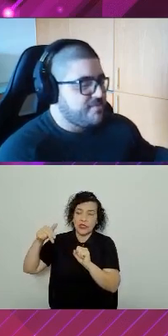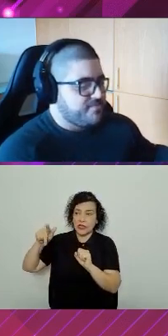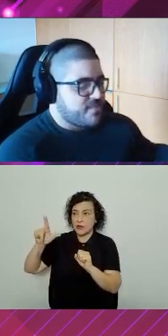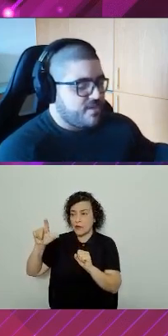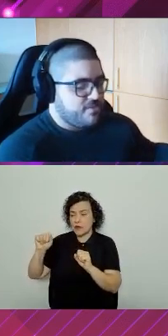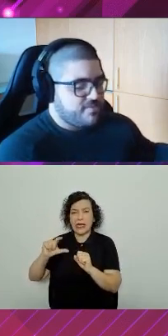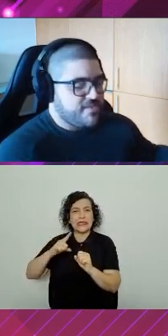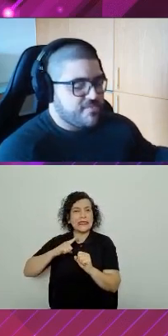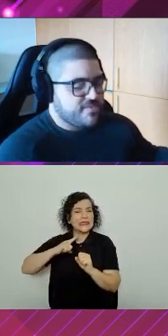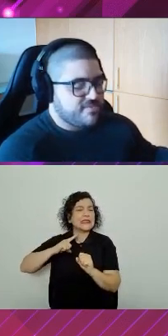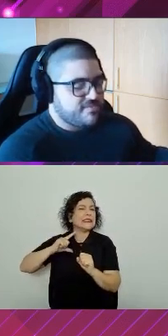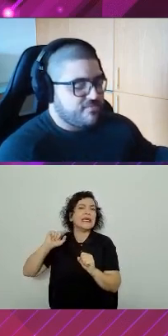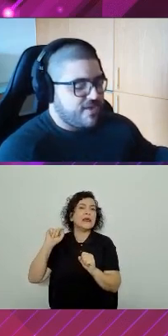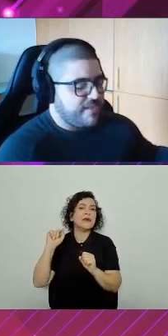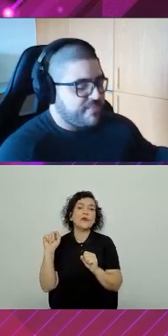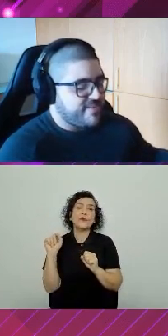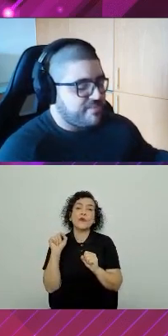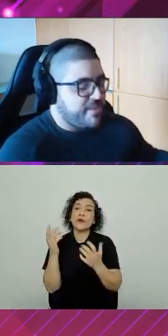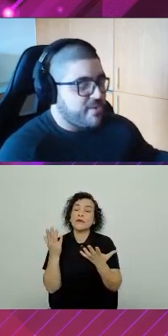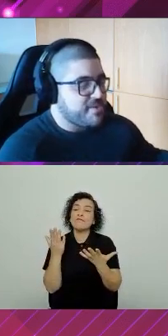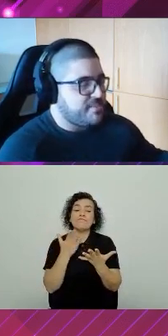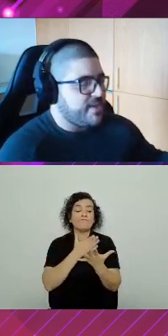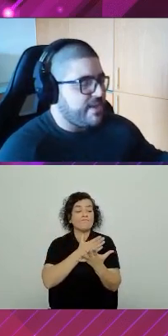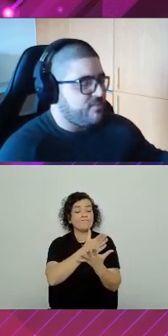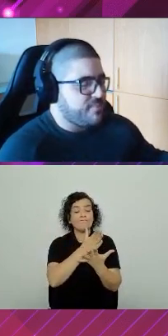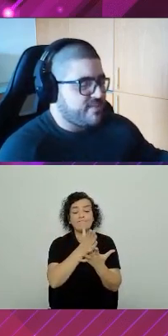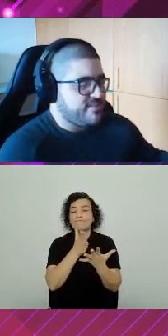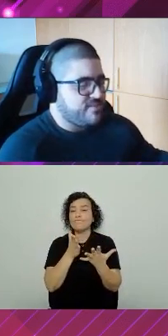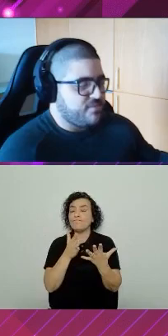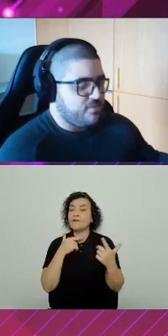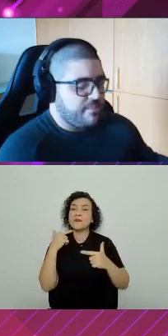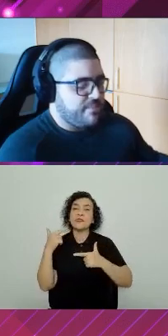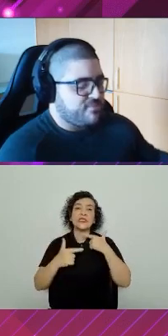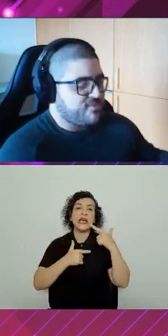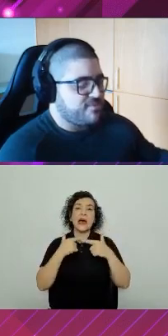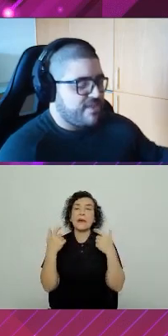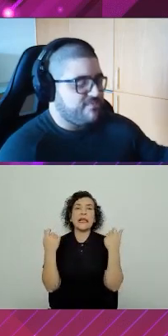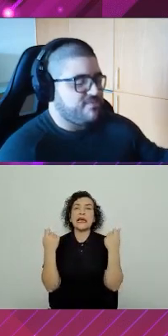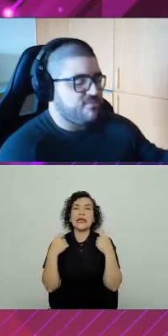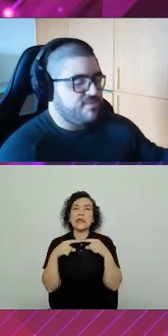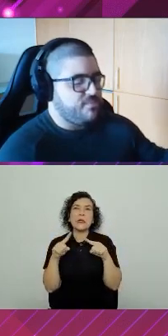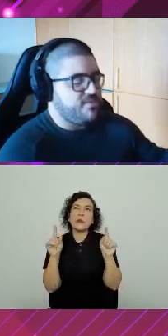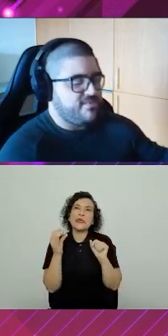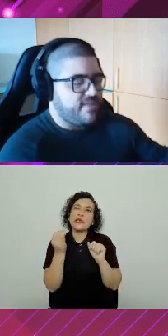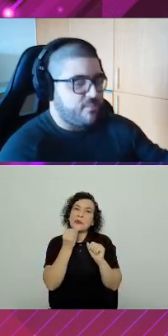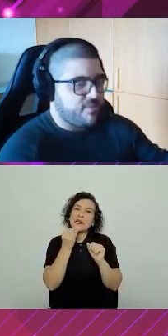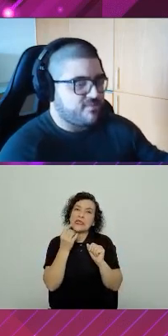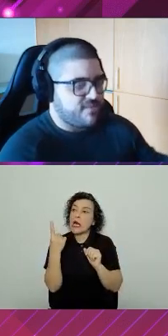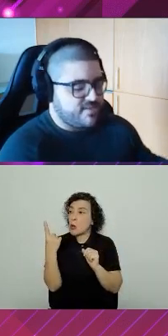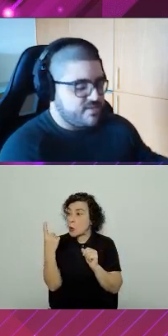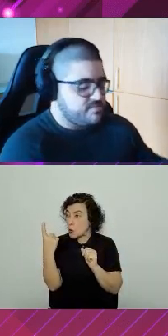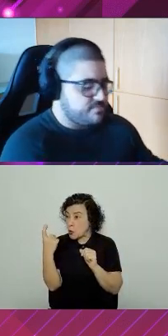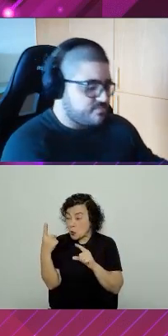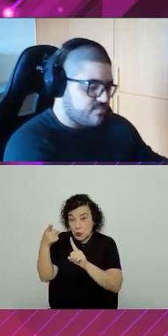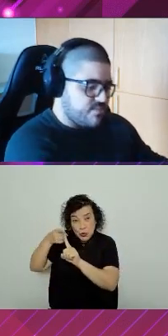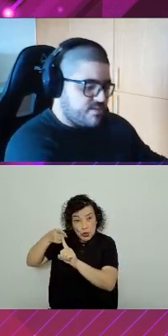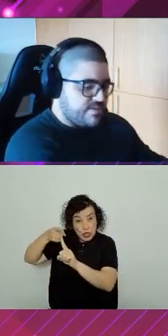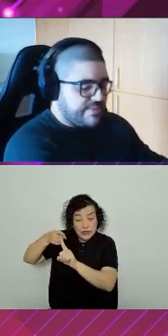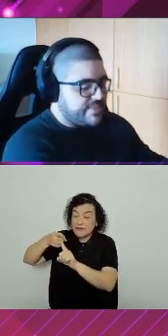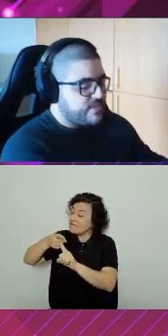tenho uma capacidade maior de trabalhar. Eu não dependo só do dev de um tipo de stack. Eu posso fazer